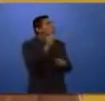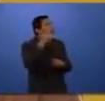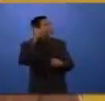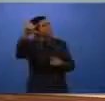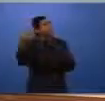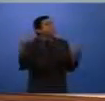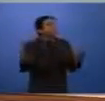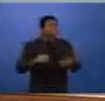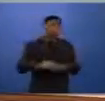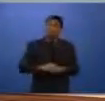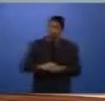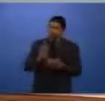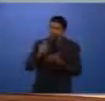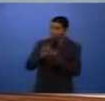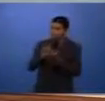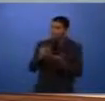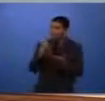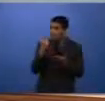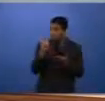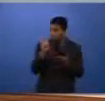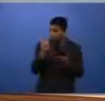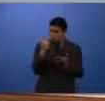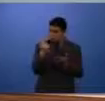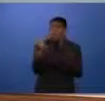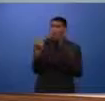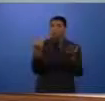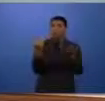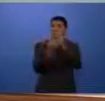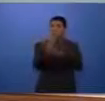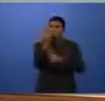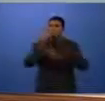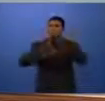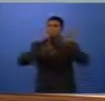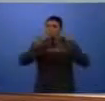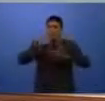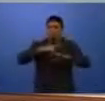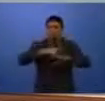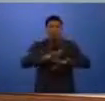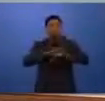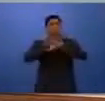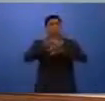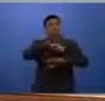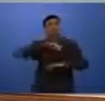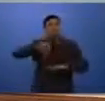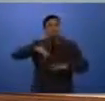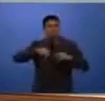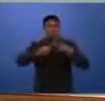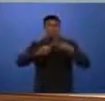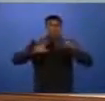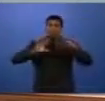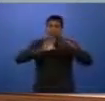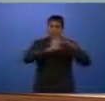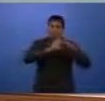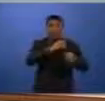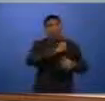Narco Denúncia? O 181 Narco Denúncia é um programa criado através da Secretaria de Estado da Segurança Pública, em parceria com o